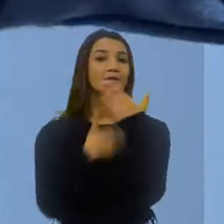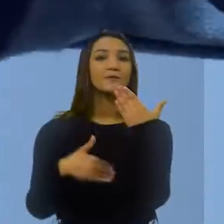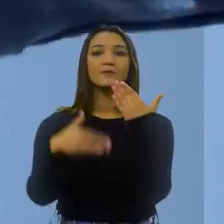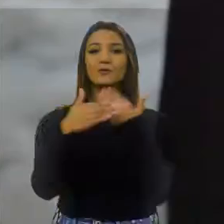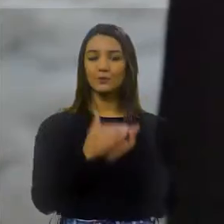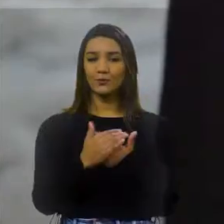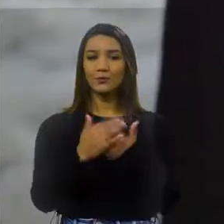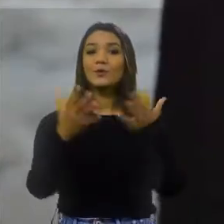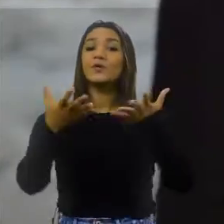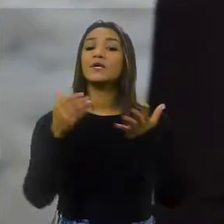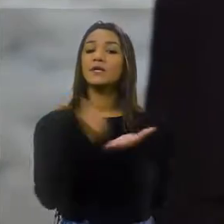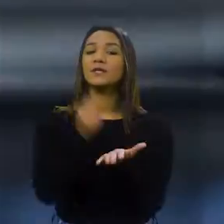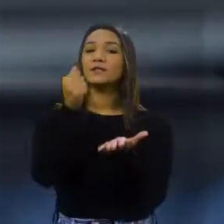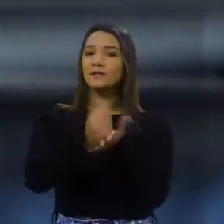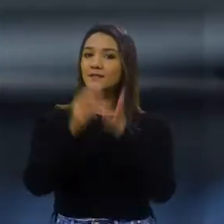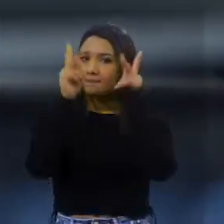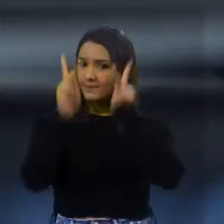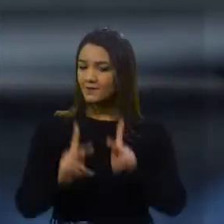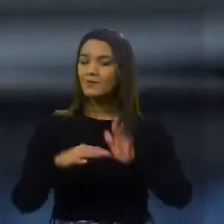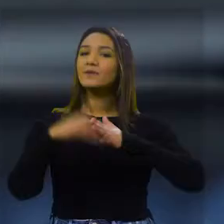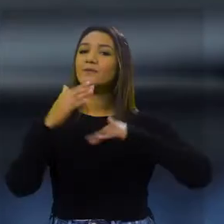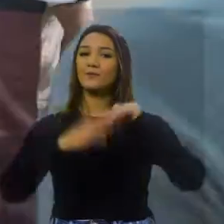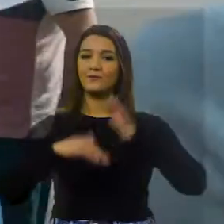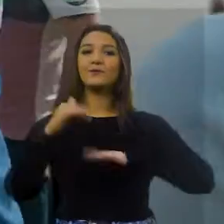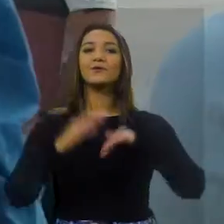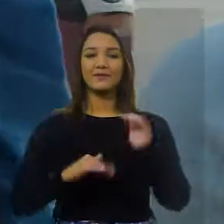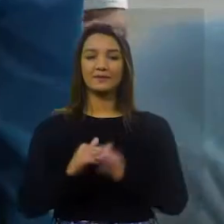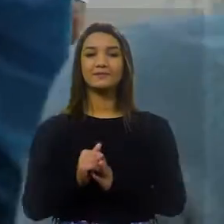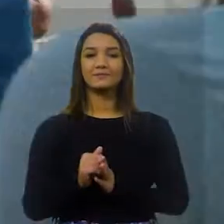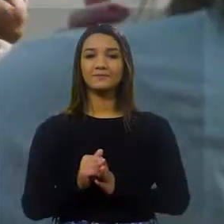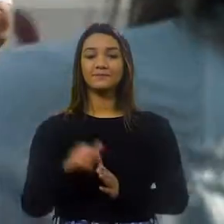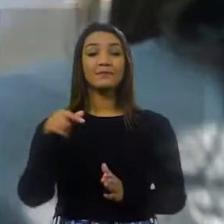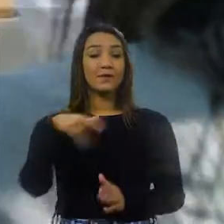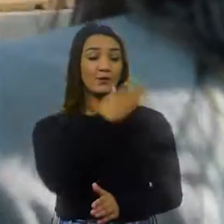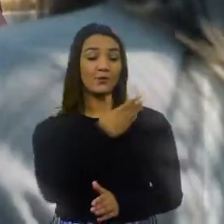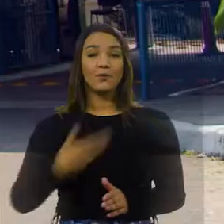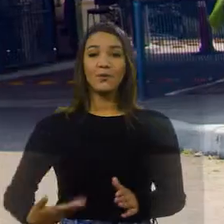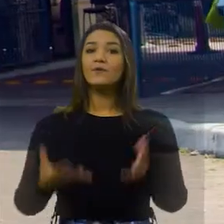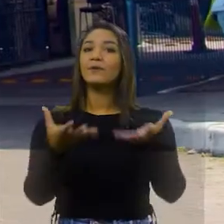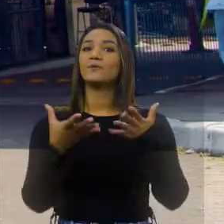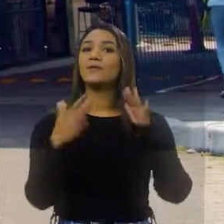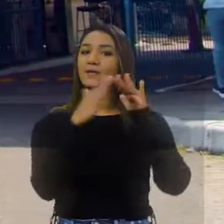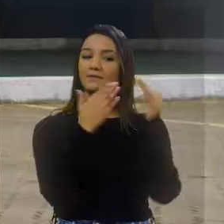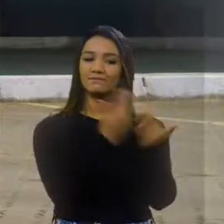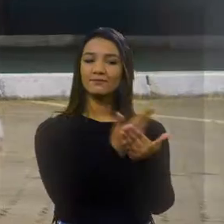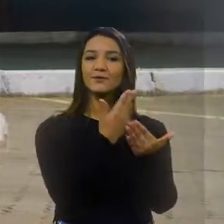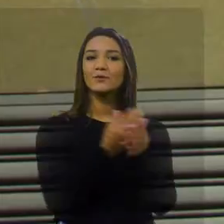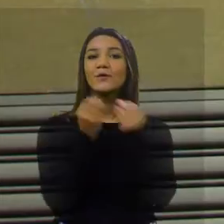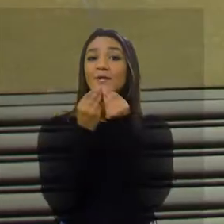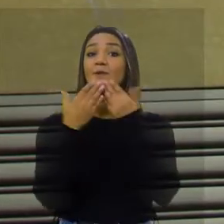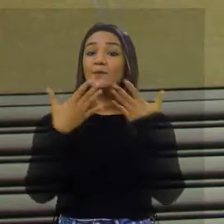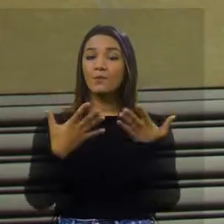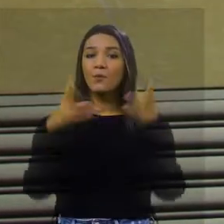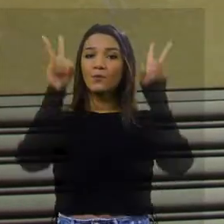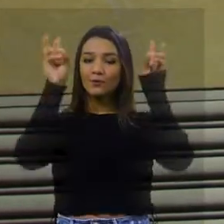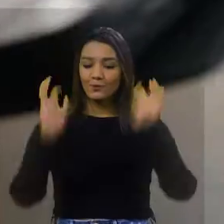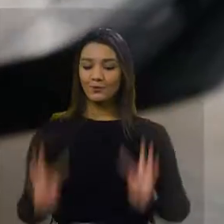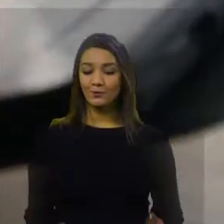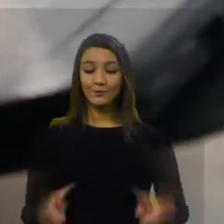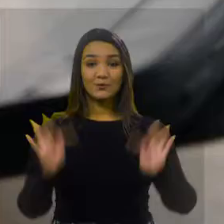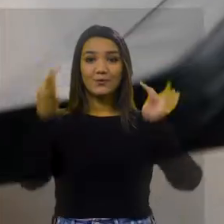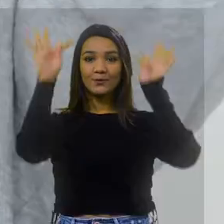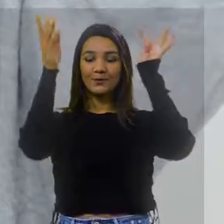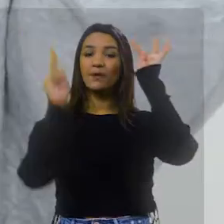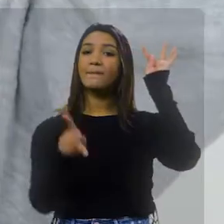todo querem contratar gente desta área. O RAISE firmará parcerias com entidades que têm estrutura,